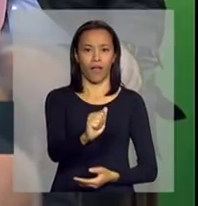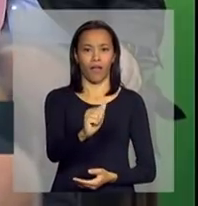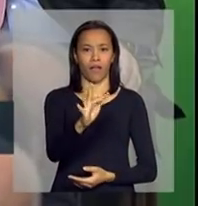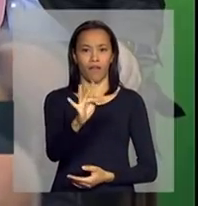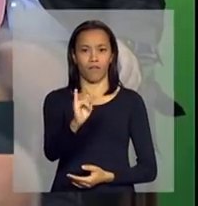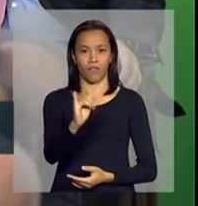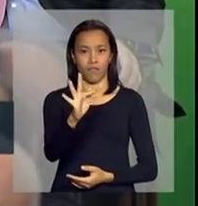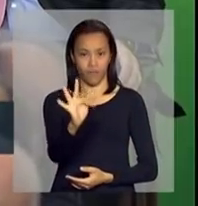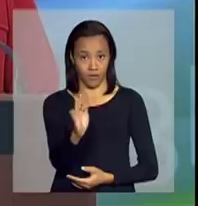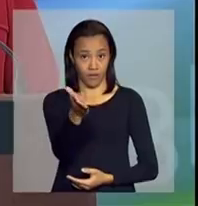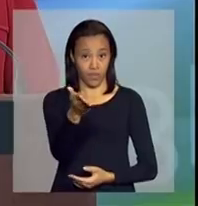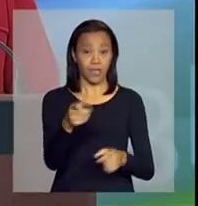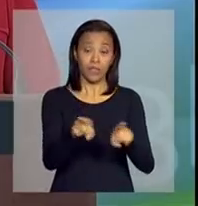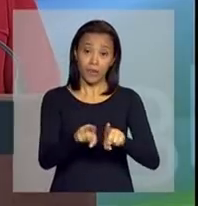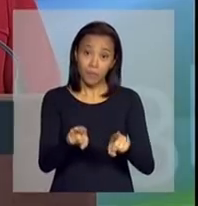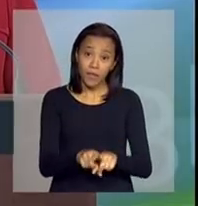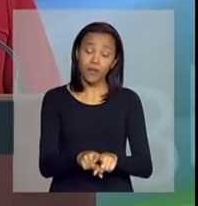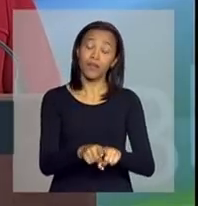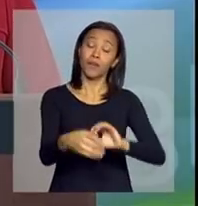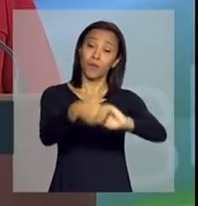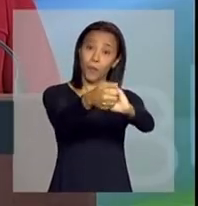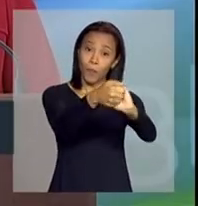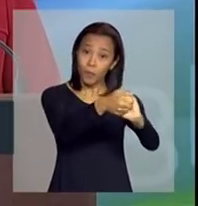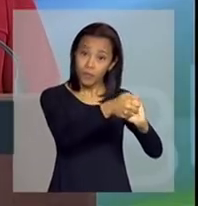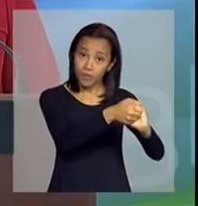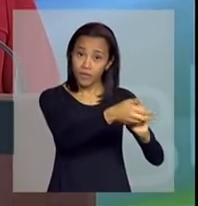E queria cumprimentar e saudar